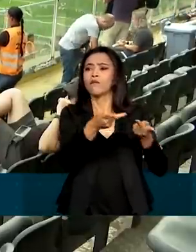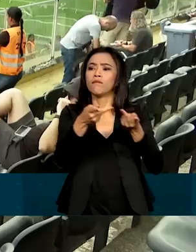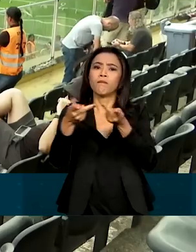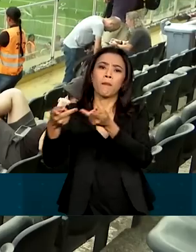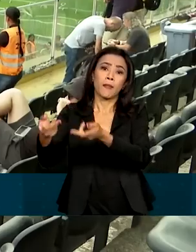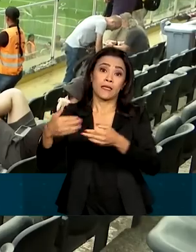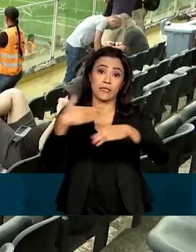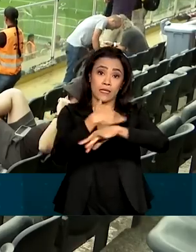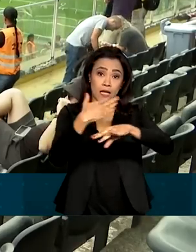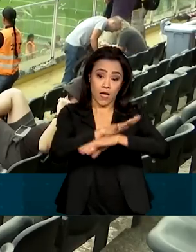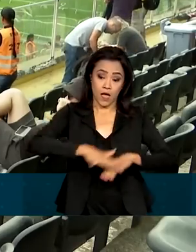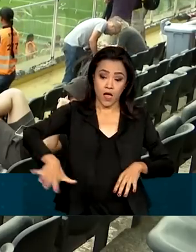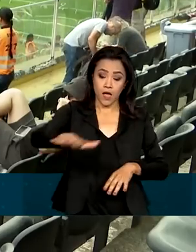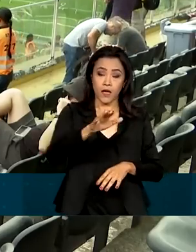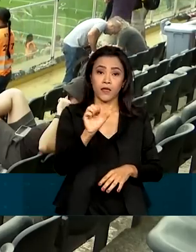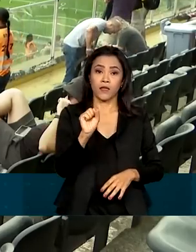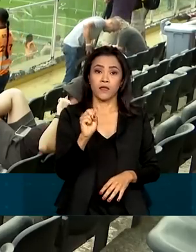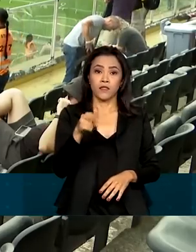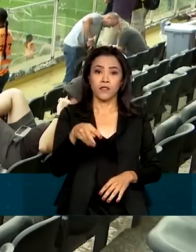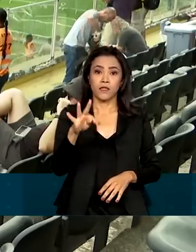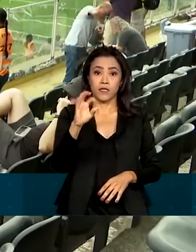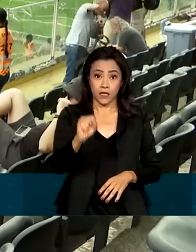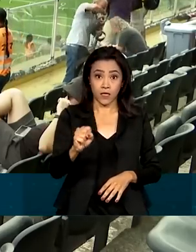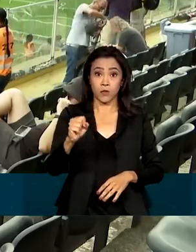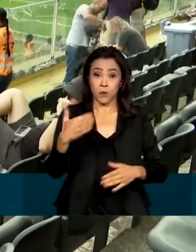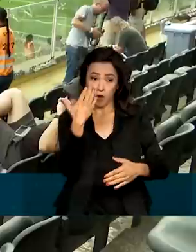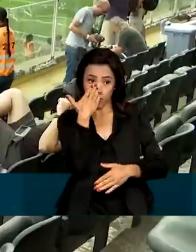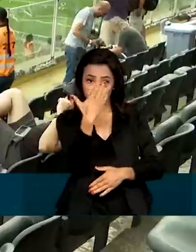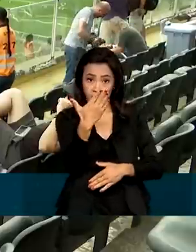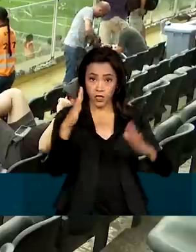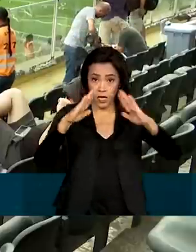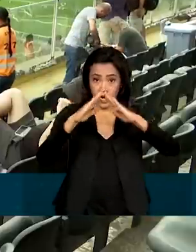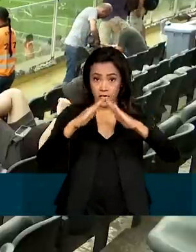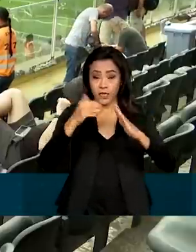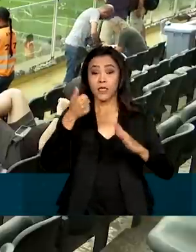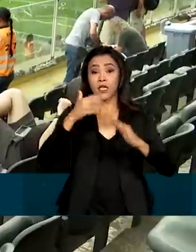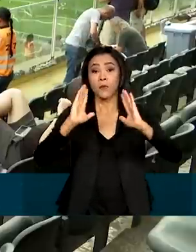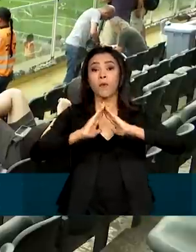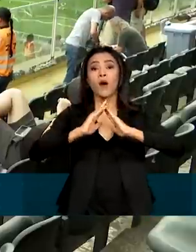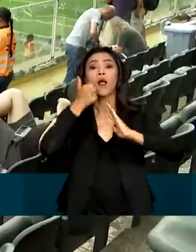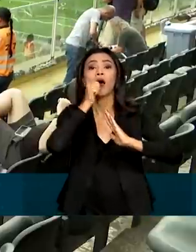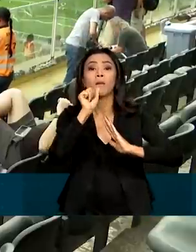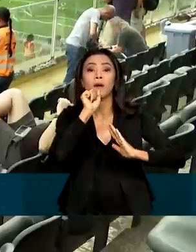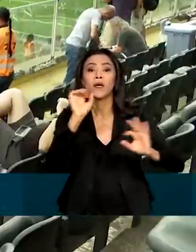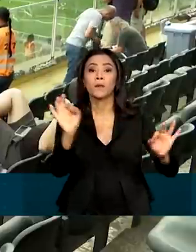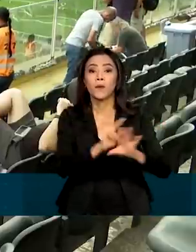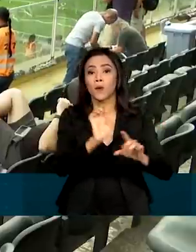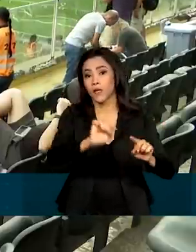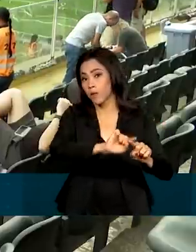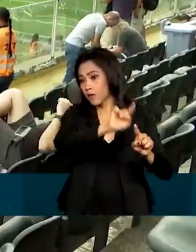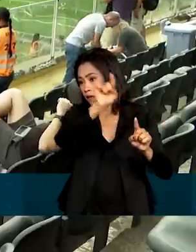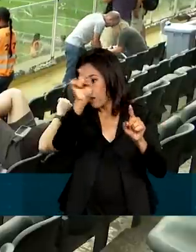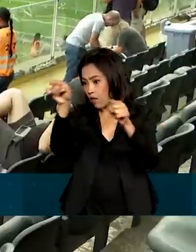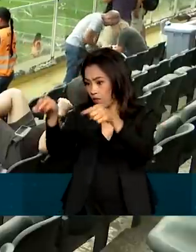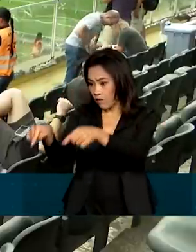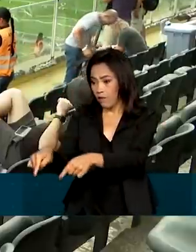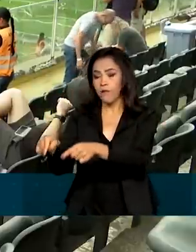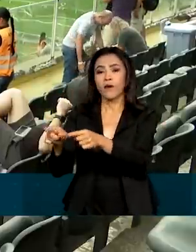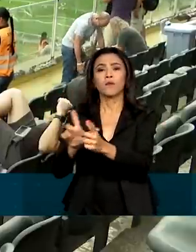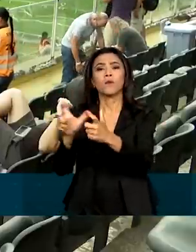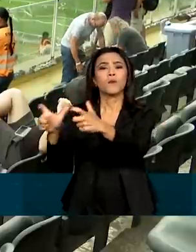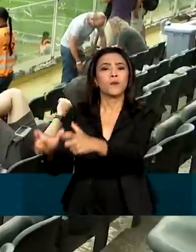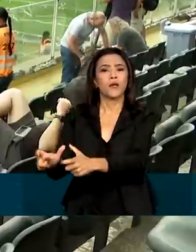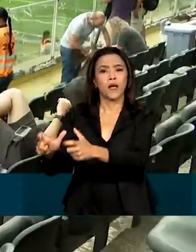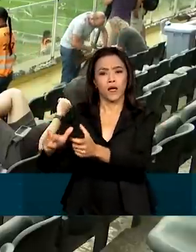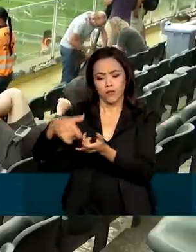de Santos, passará em frente à casa onde mora a mãe de Pelé, Dona Celeste, e depois ele será levado ao Memorial Necrópole Ecumênica, que é